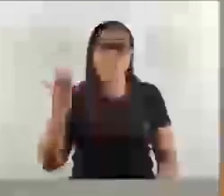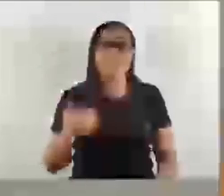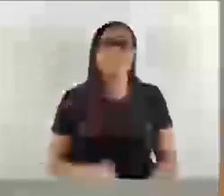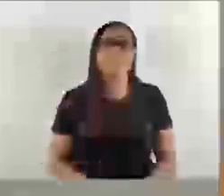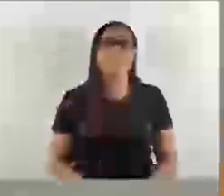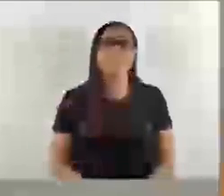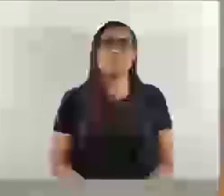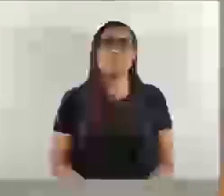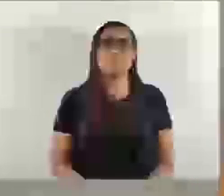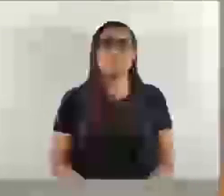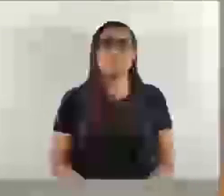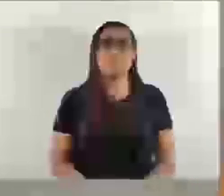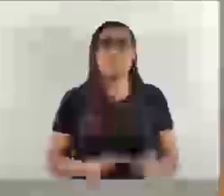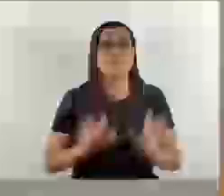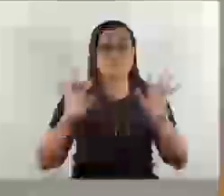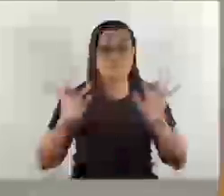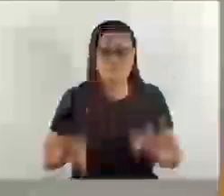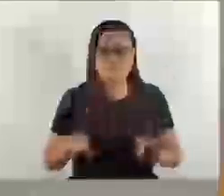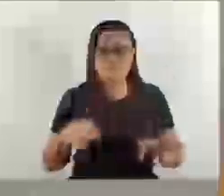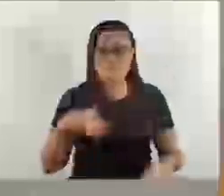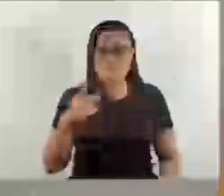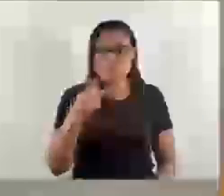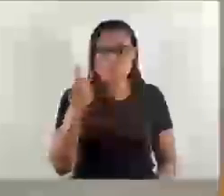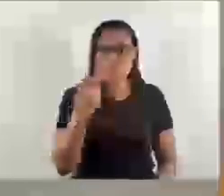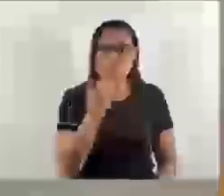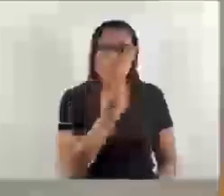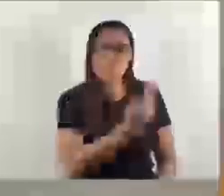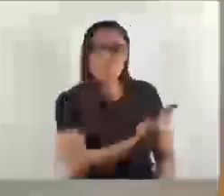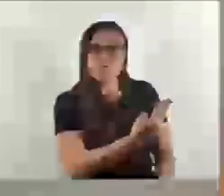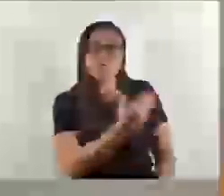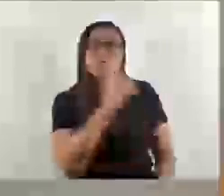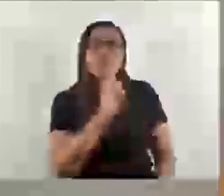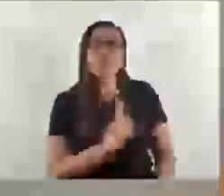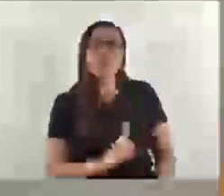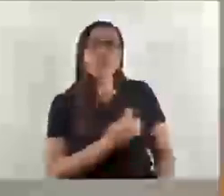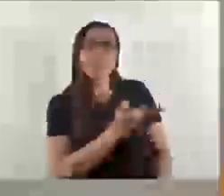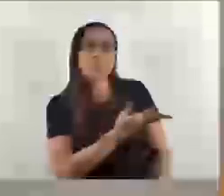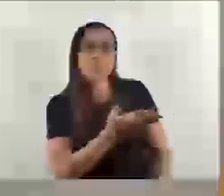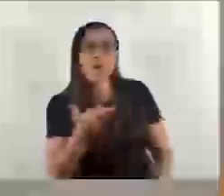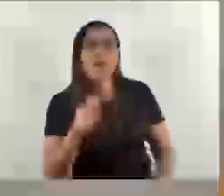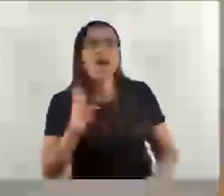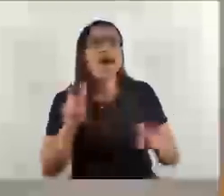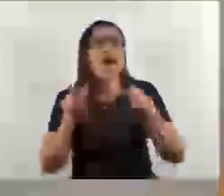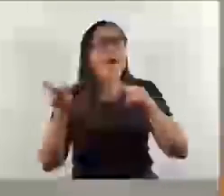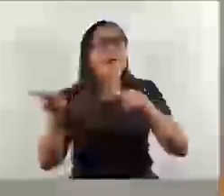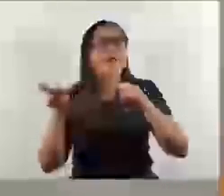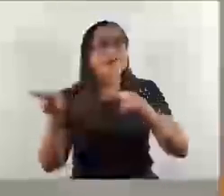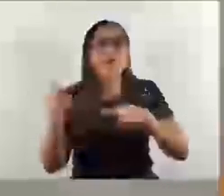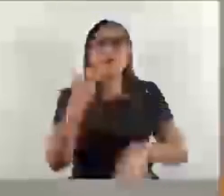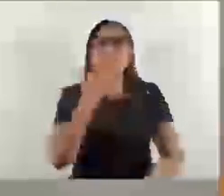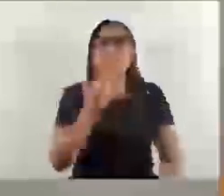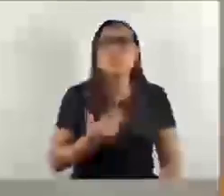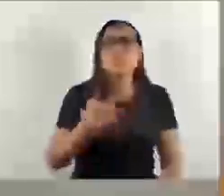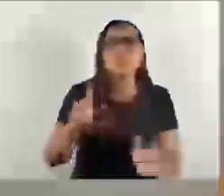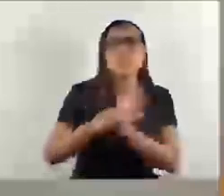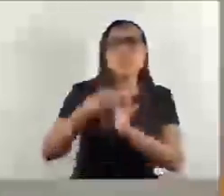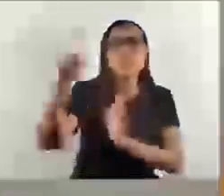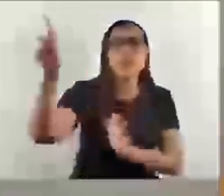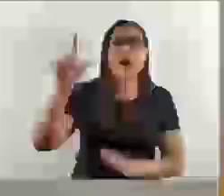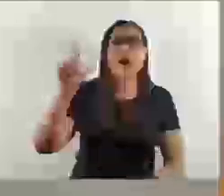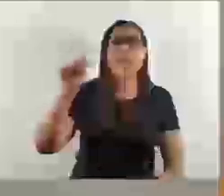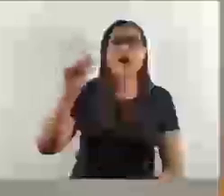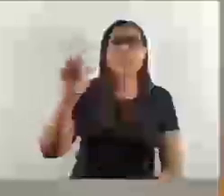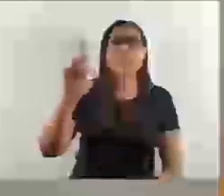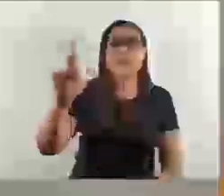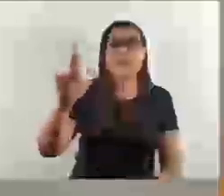E quero acabar minhas falações, fazendo um pedido à nossa mesa diretora, que dê uma atenção ao nosso pedido lá da área de lazer, uma reunião